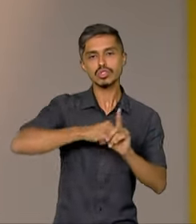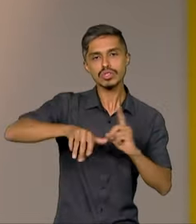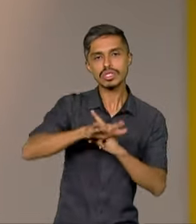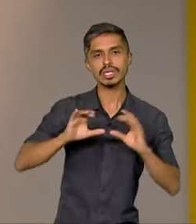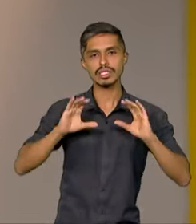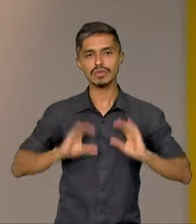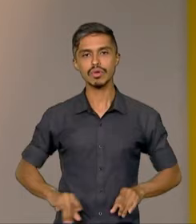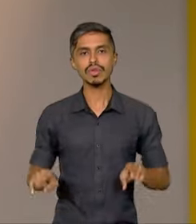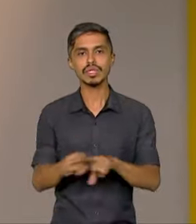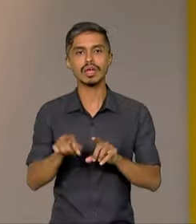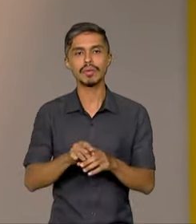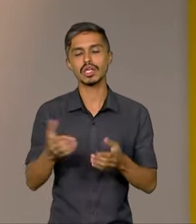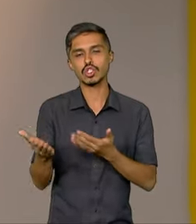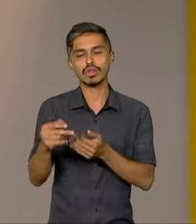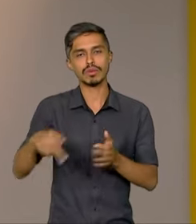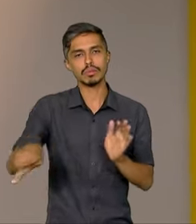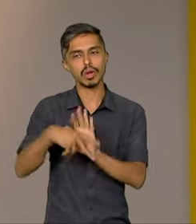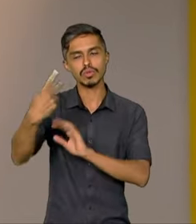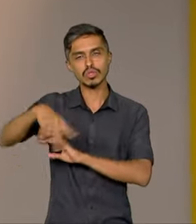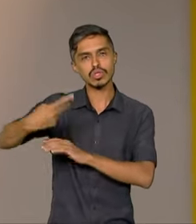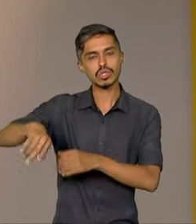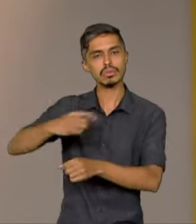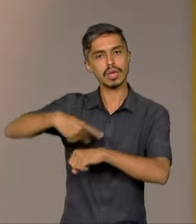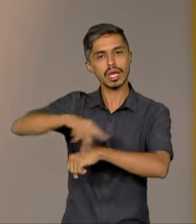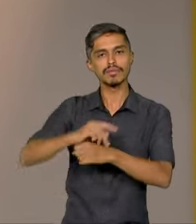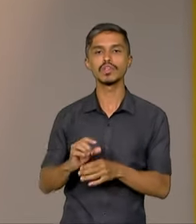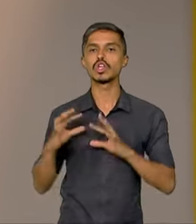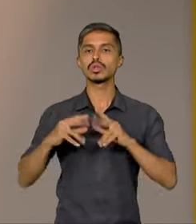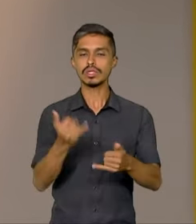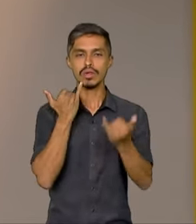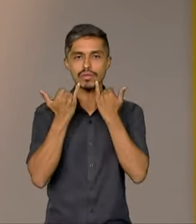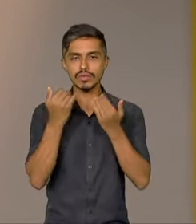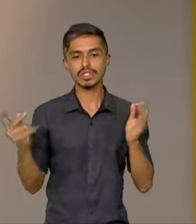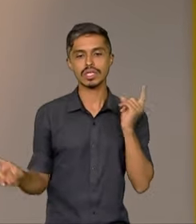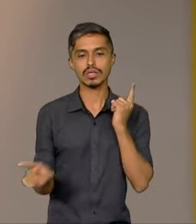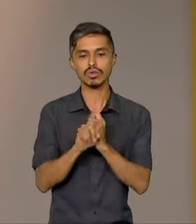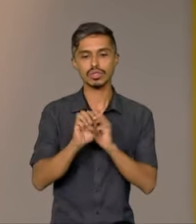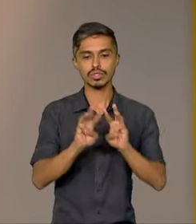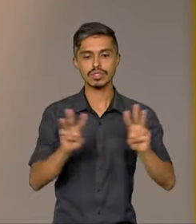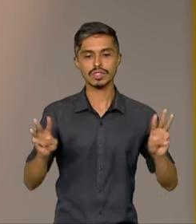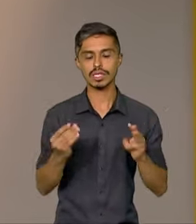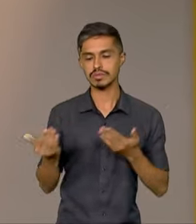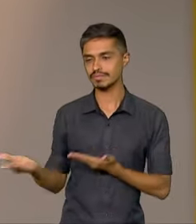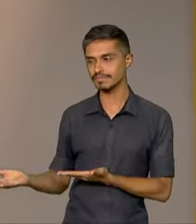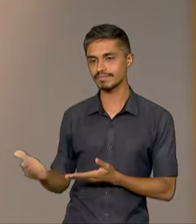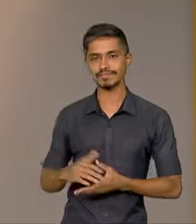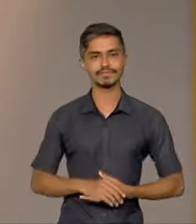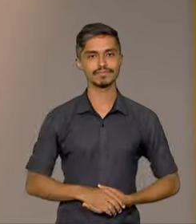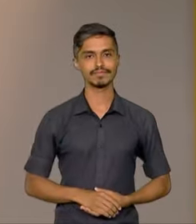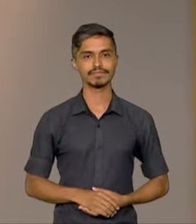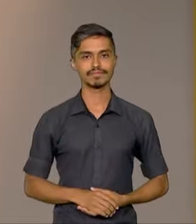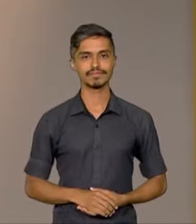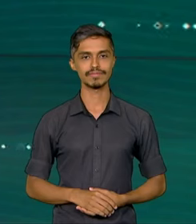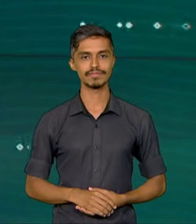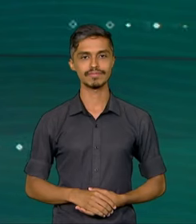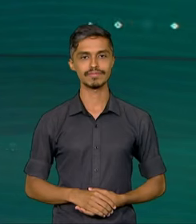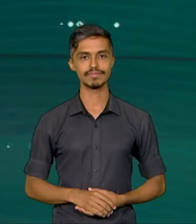e a juventude desses países. Todas as informações você encontra no site que aparece aí na sua tela.